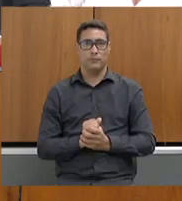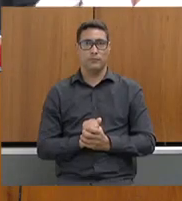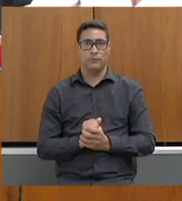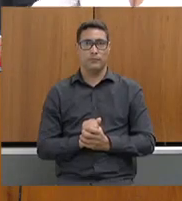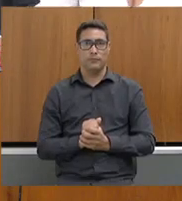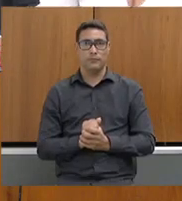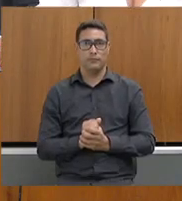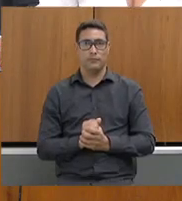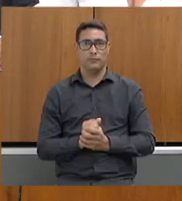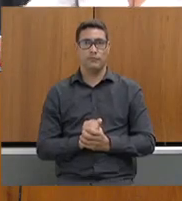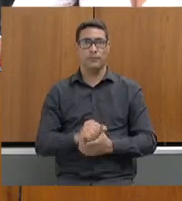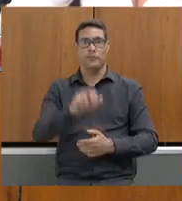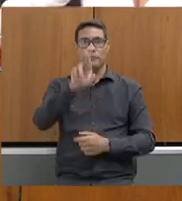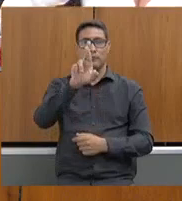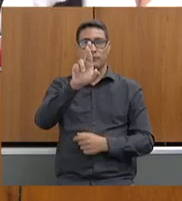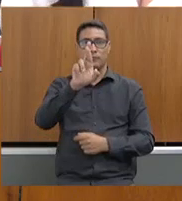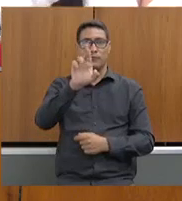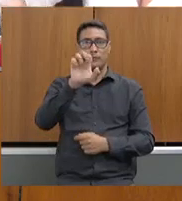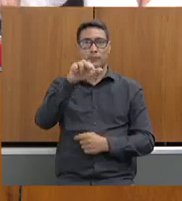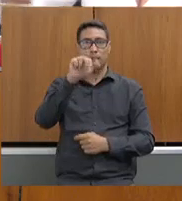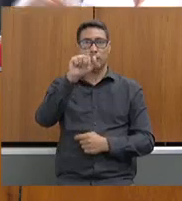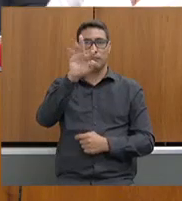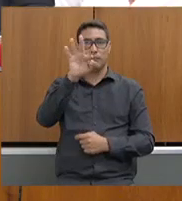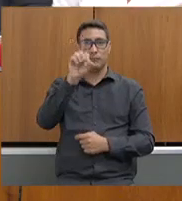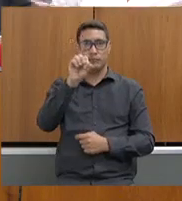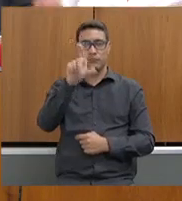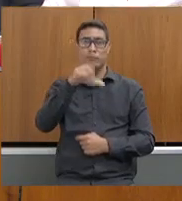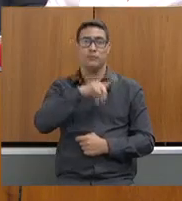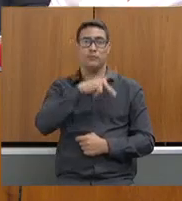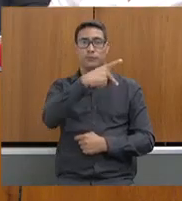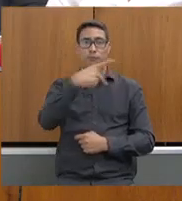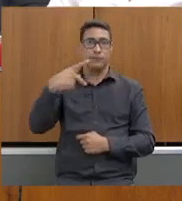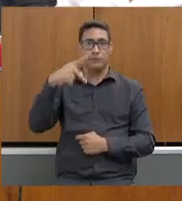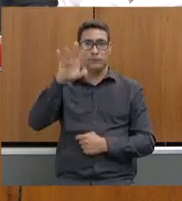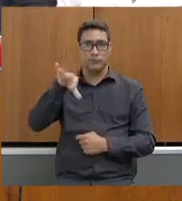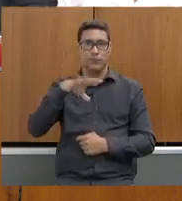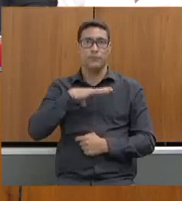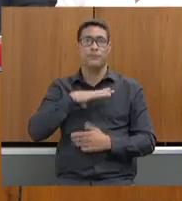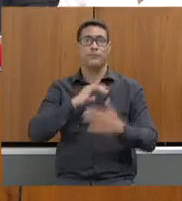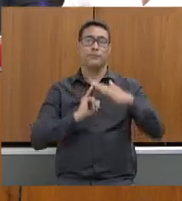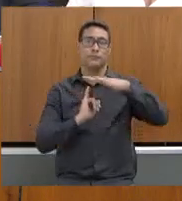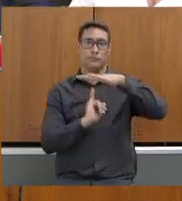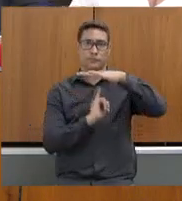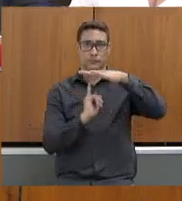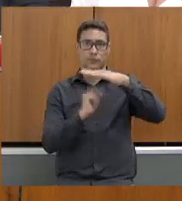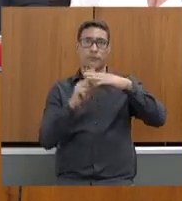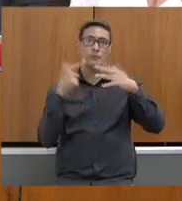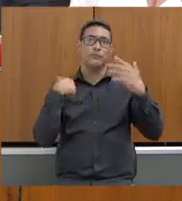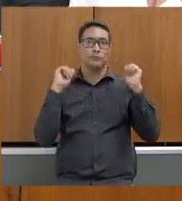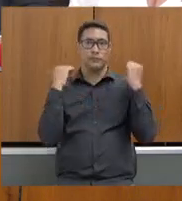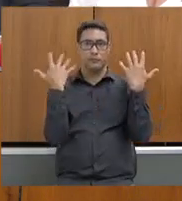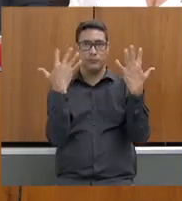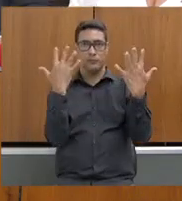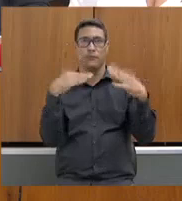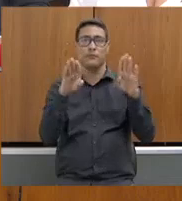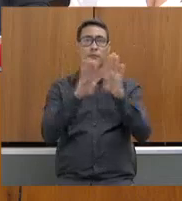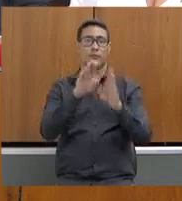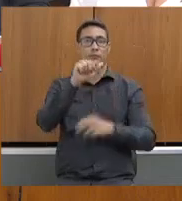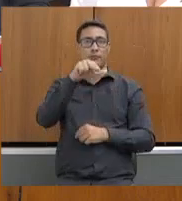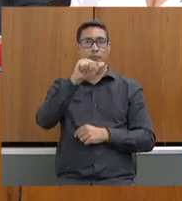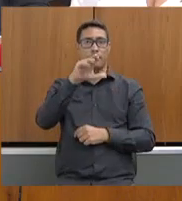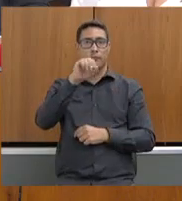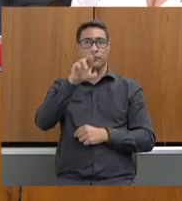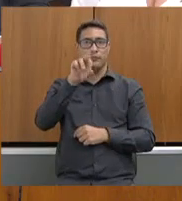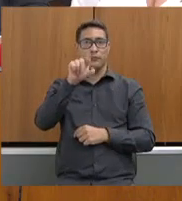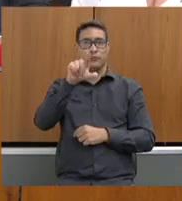O Renato Teixeira Brandão, presidente da Fundação Estadual de Meio Ambiente. A senhora Ana Carolina Damoto,